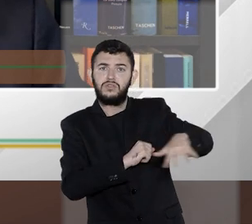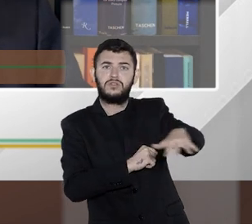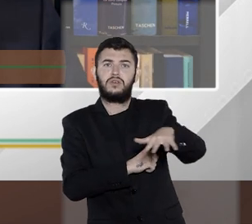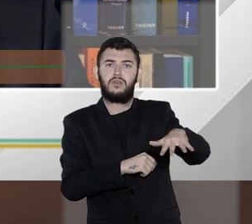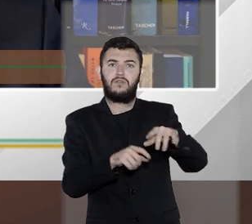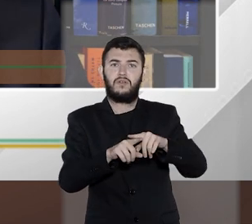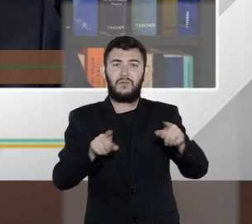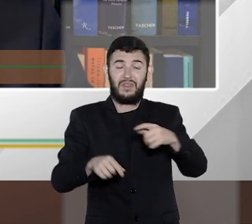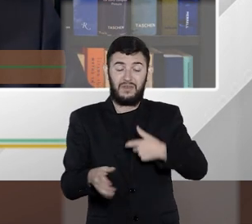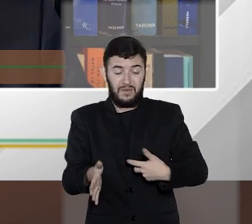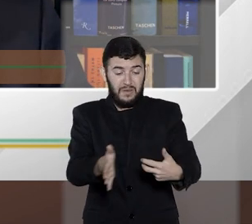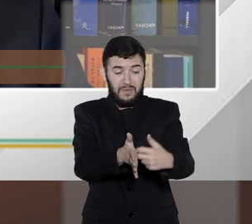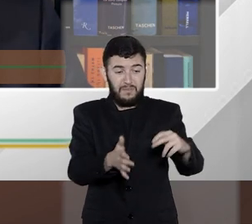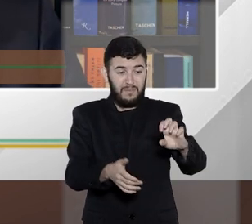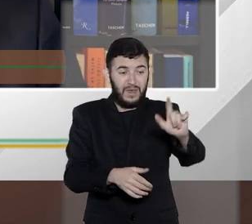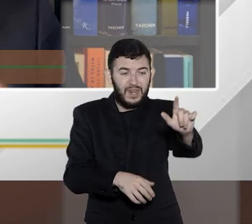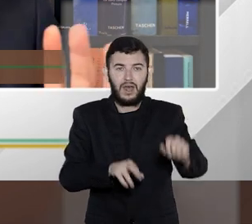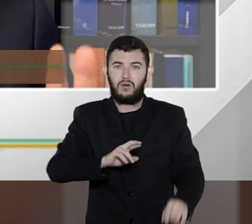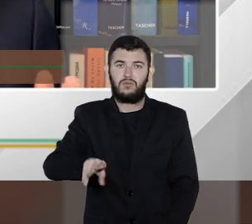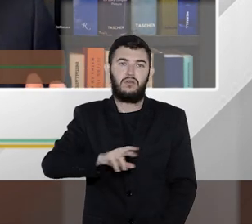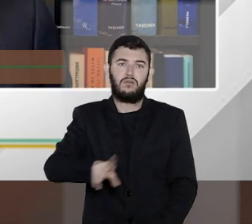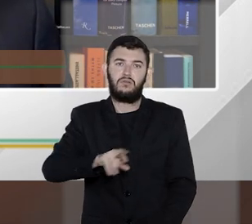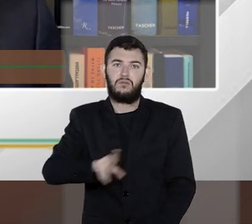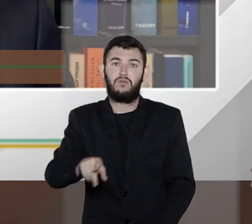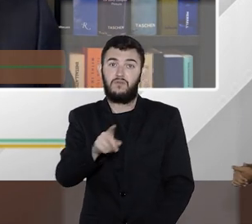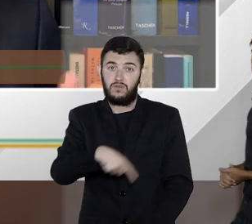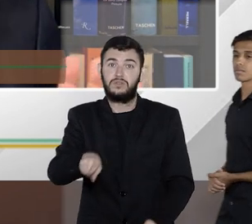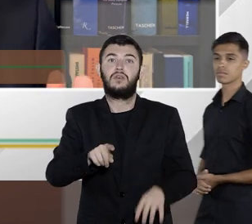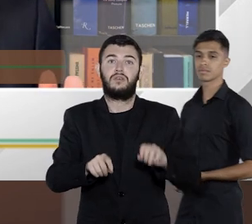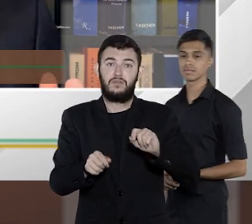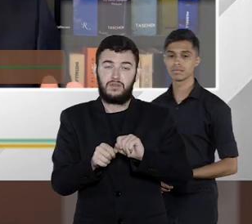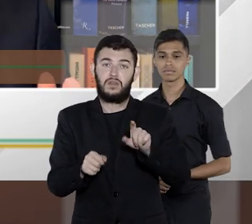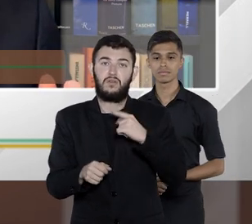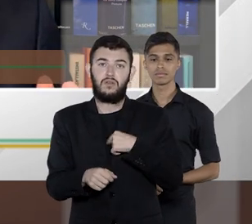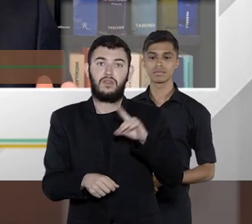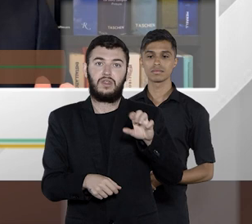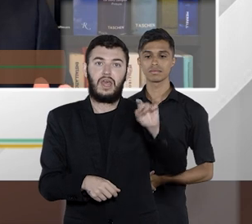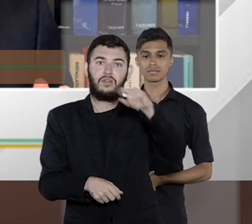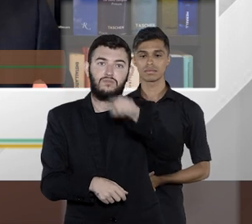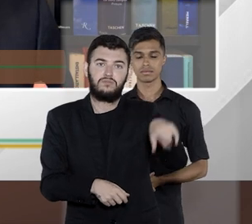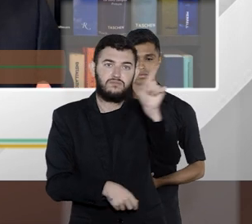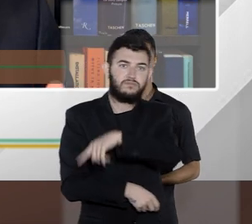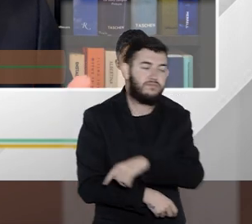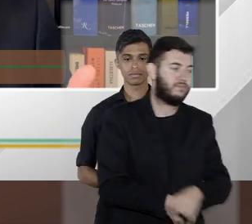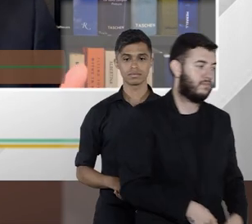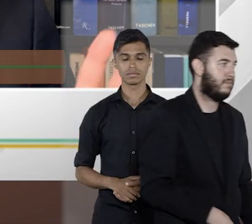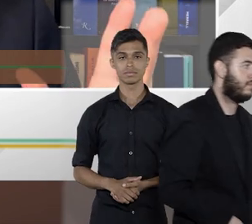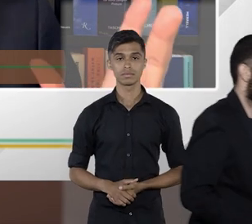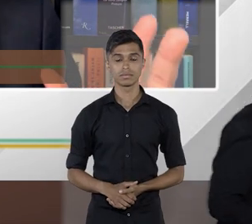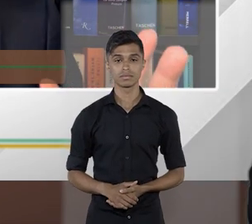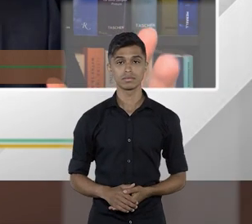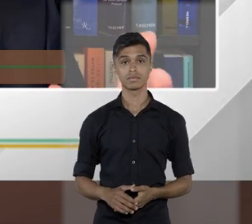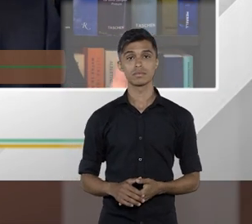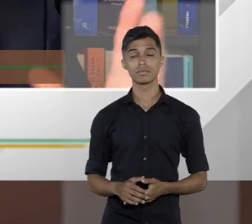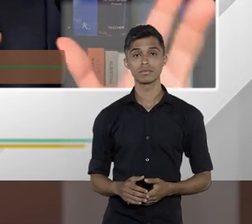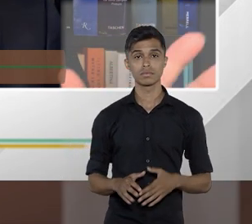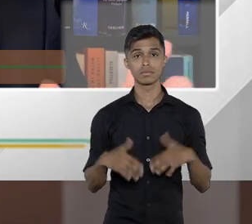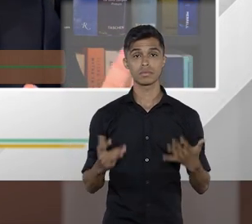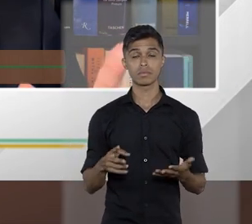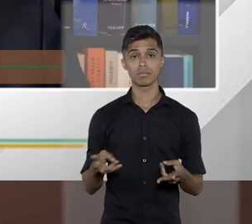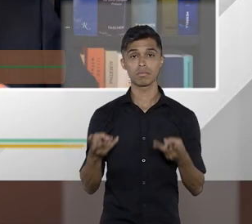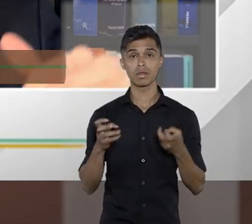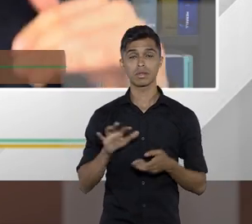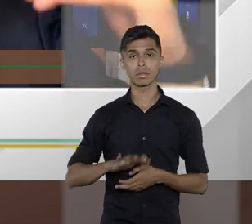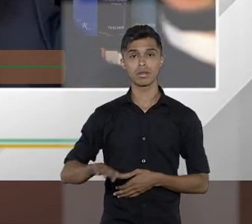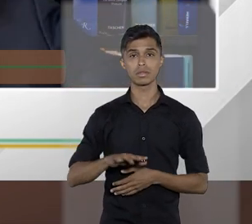se vocês usarem dentro da perspectiva penal a gente vai revogar esses dados então vejam que lá